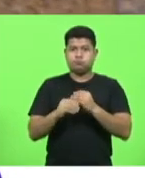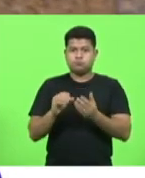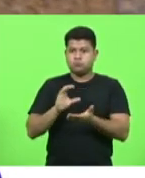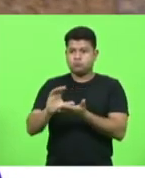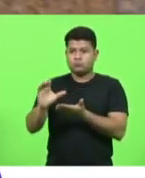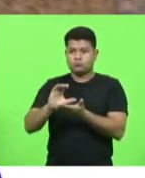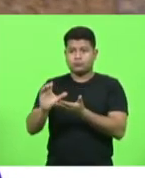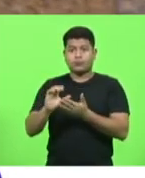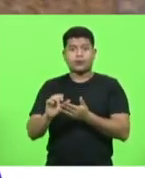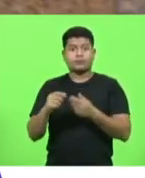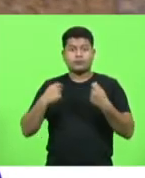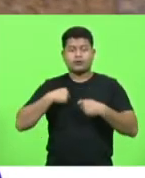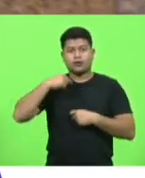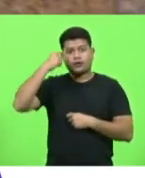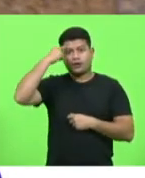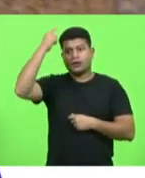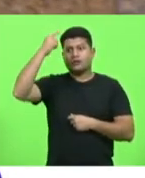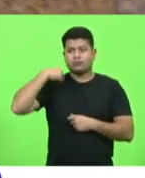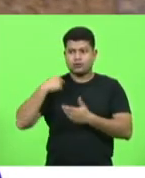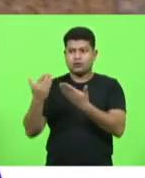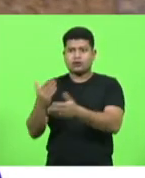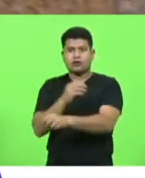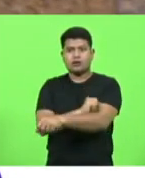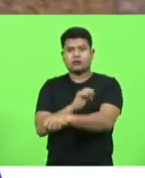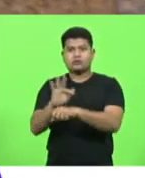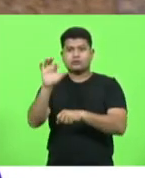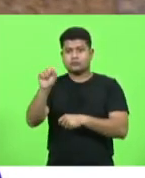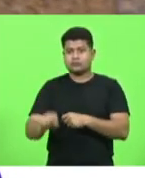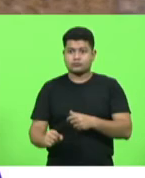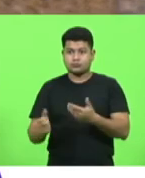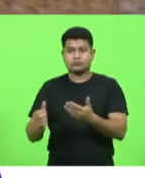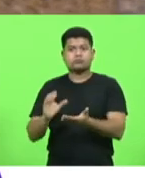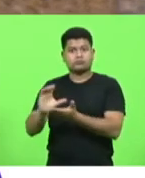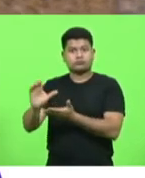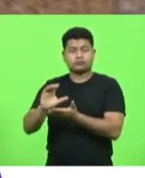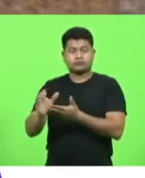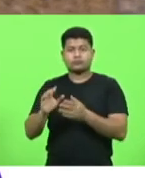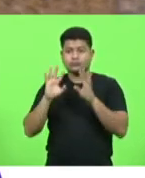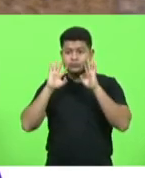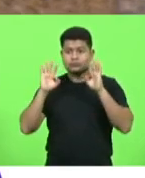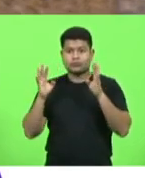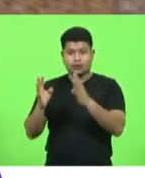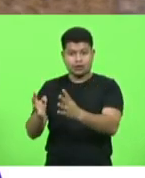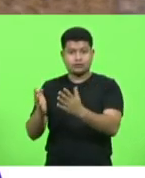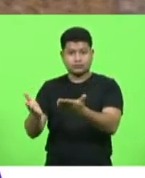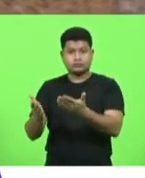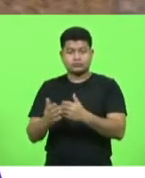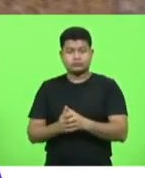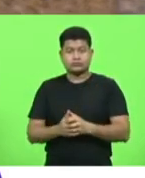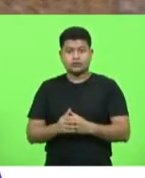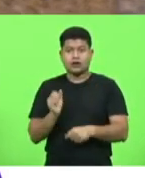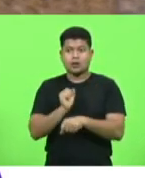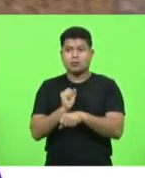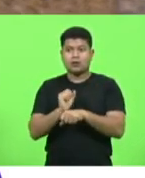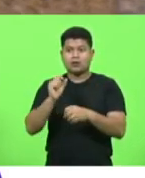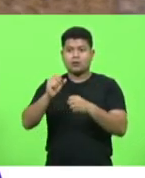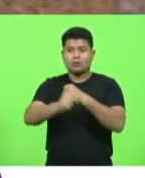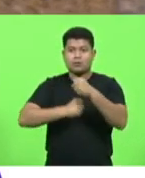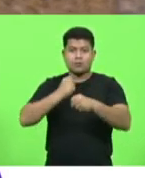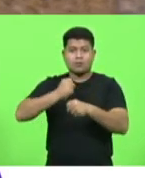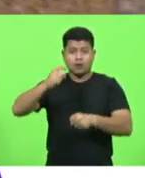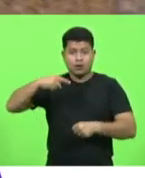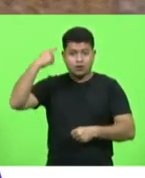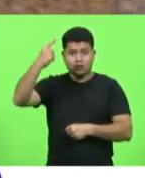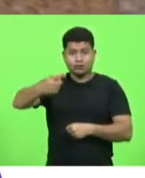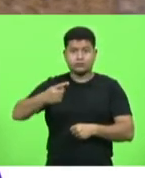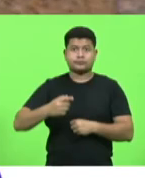que olhem para São Francisco do Sul que deem uma atenção não espero o ano que vem não apesar